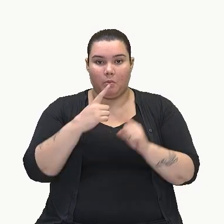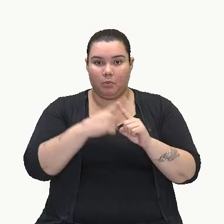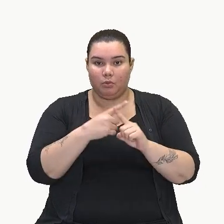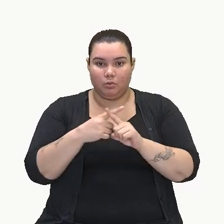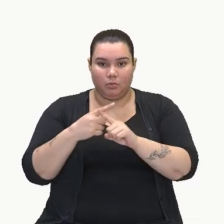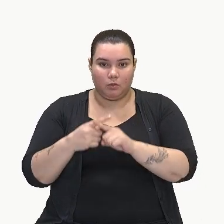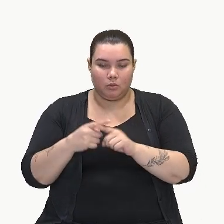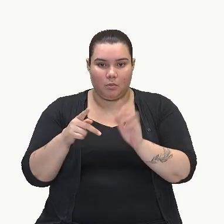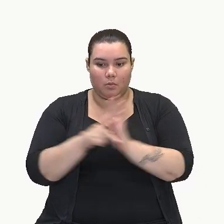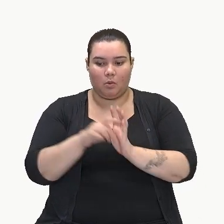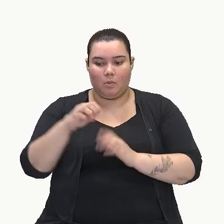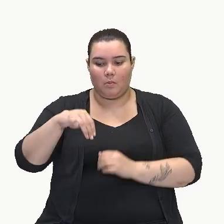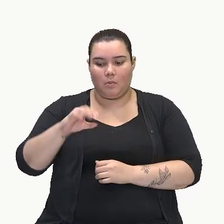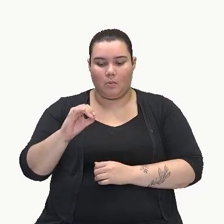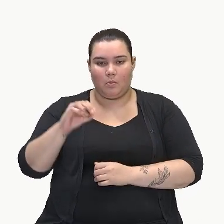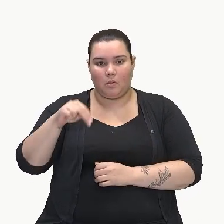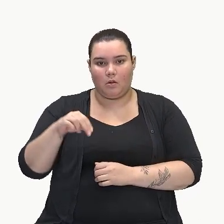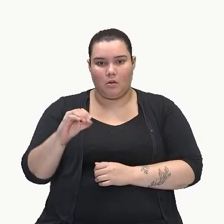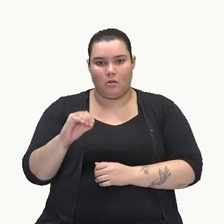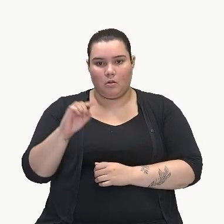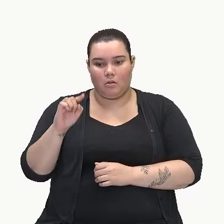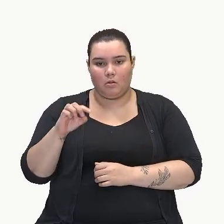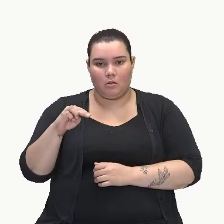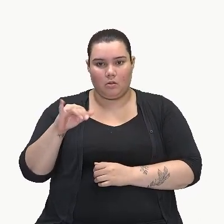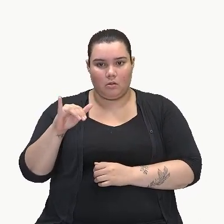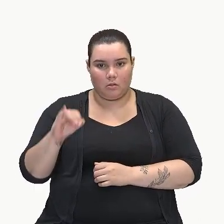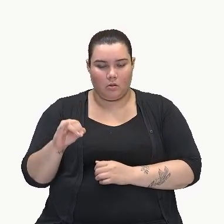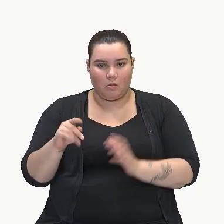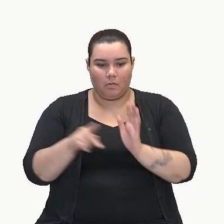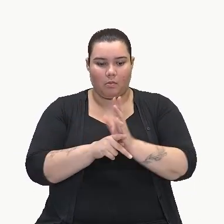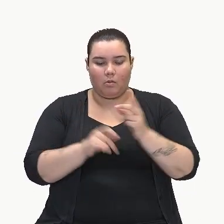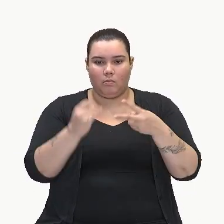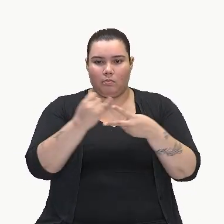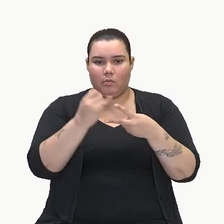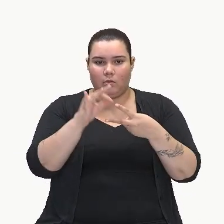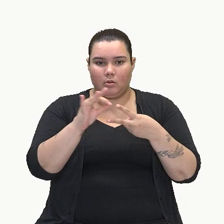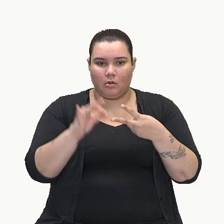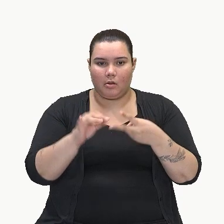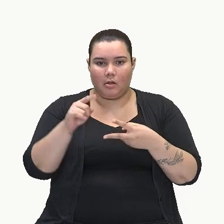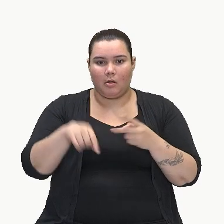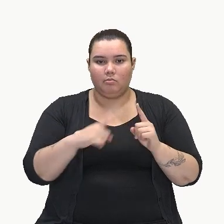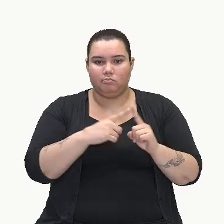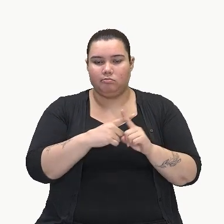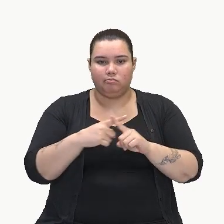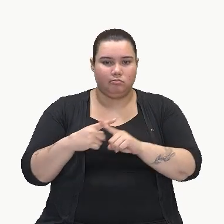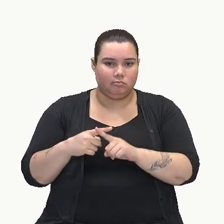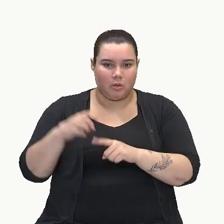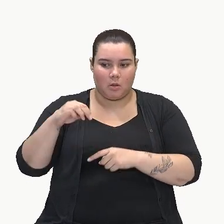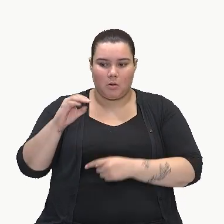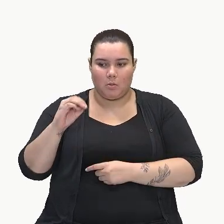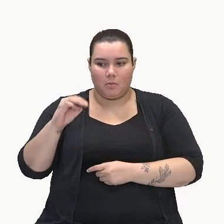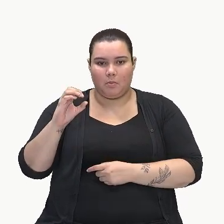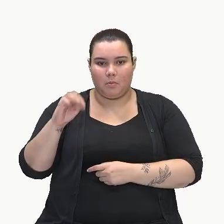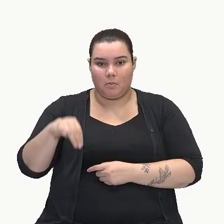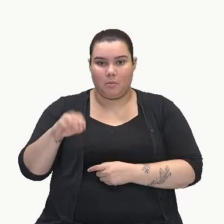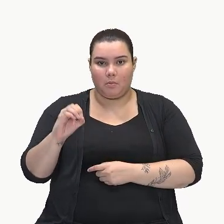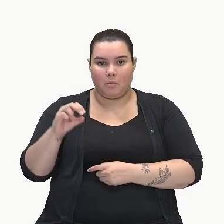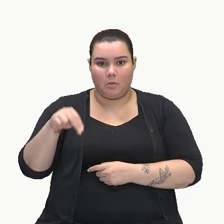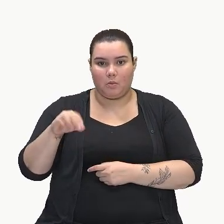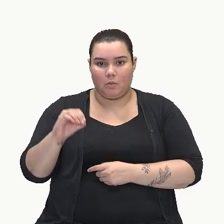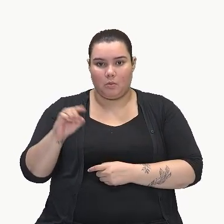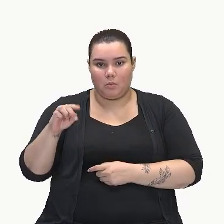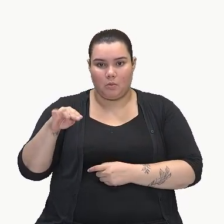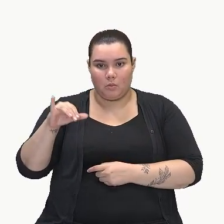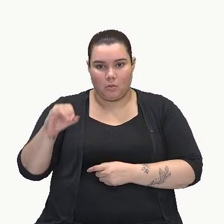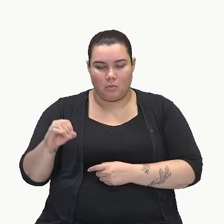de um monômio por um polinômio é feita multiplicando-se um monômio por cada